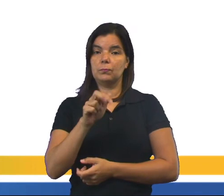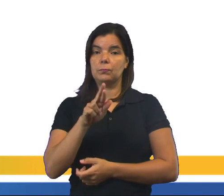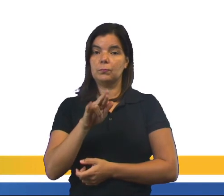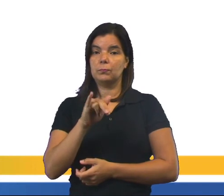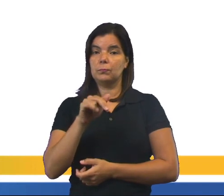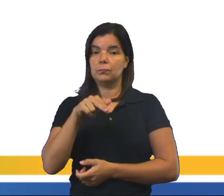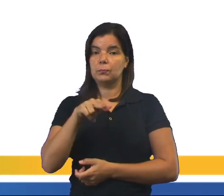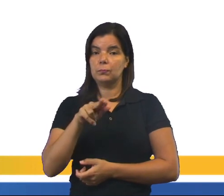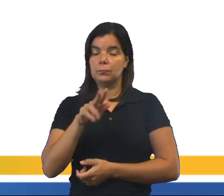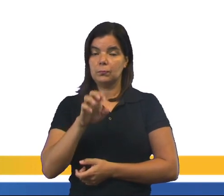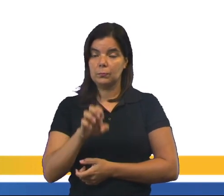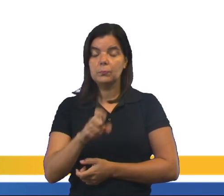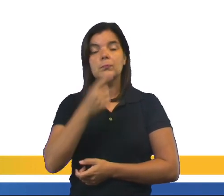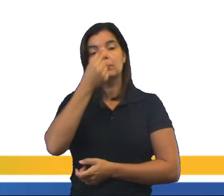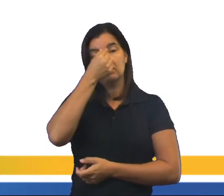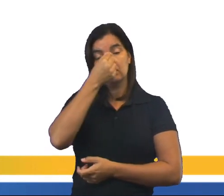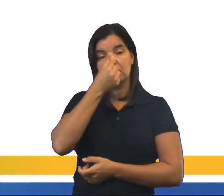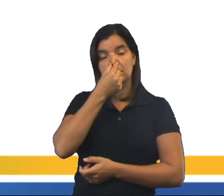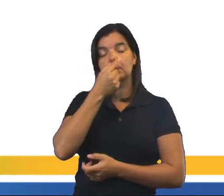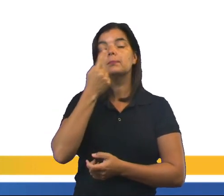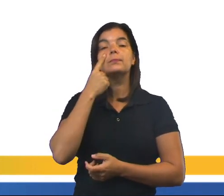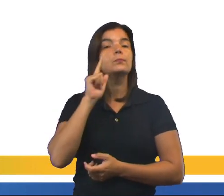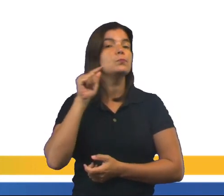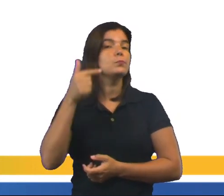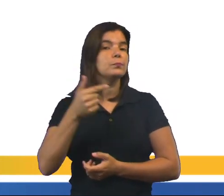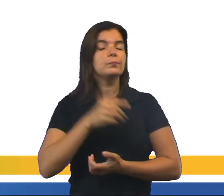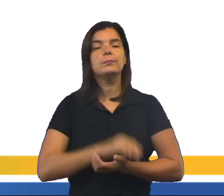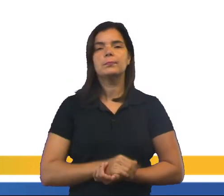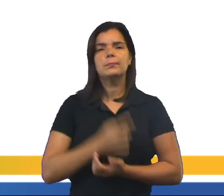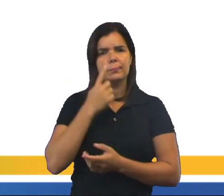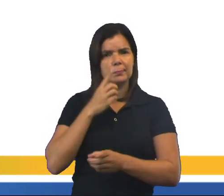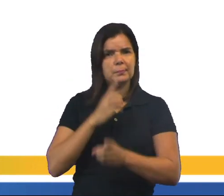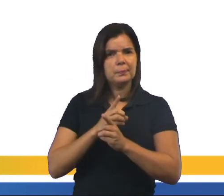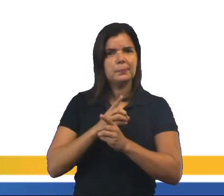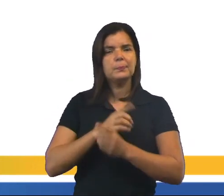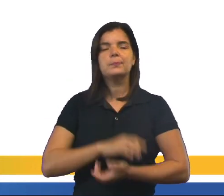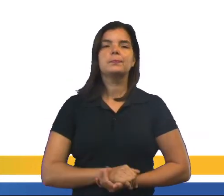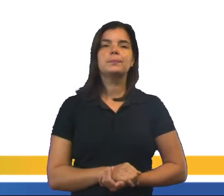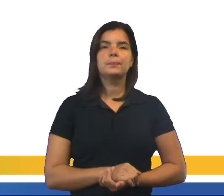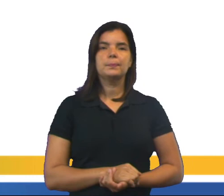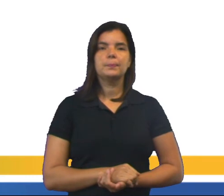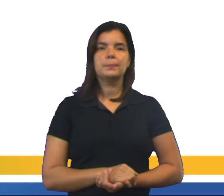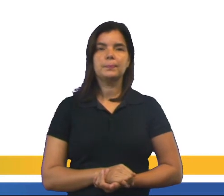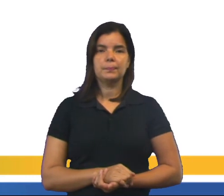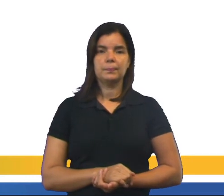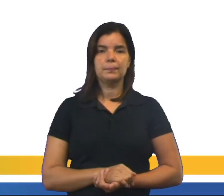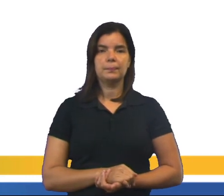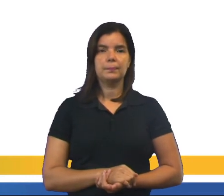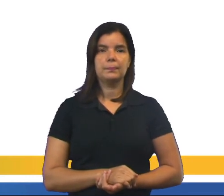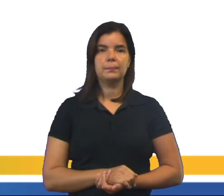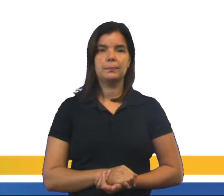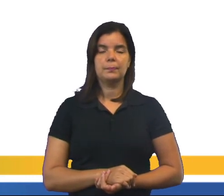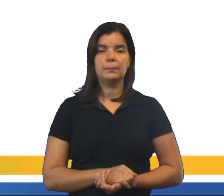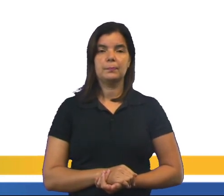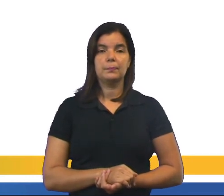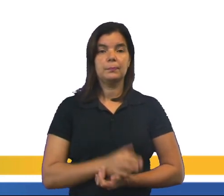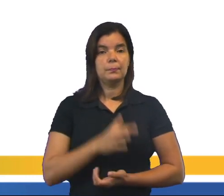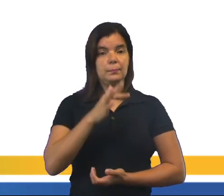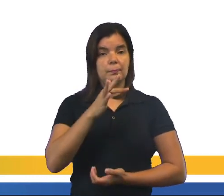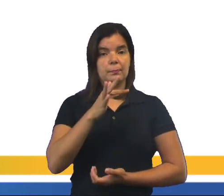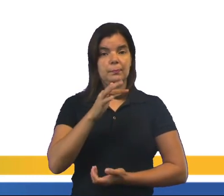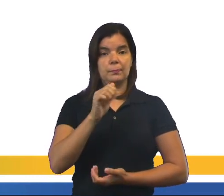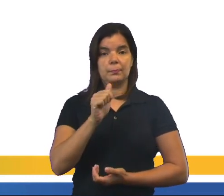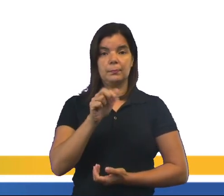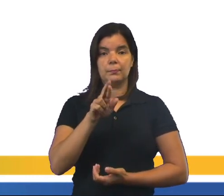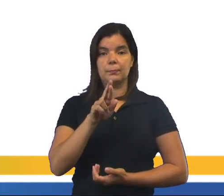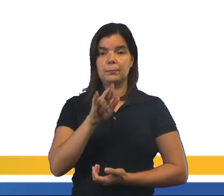laringe, o nariz, os pulmões e a traqueia. Localizaram mais um? Olha só. A faringe